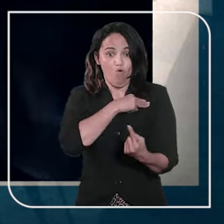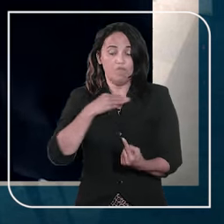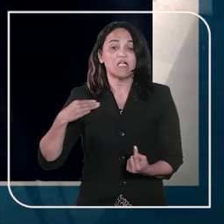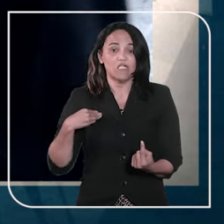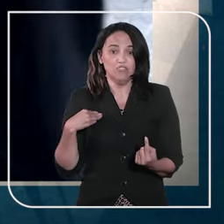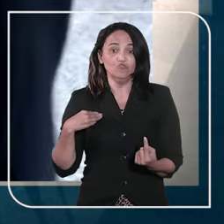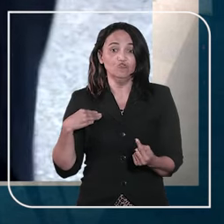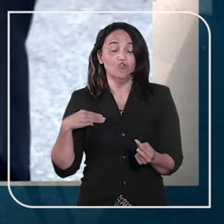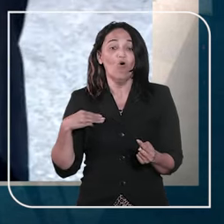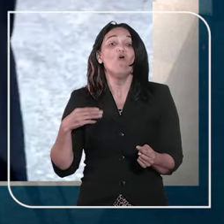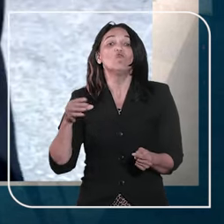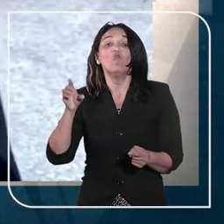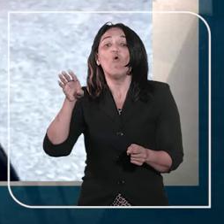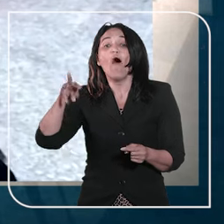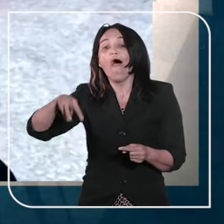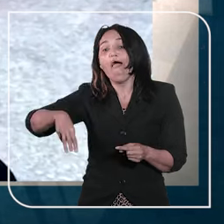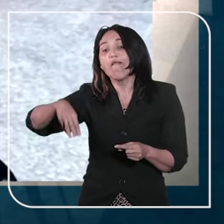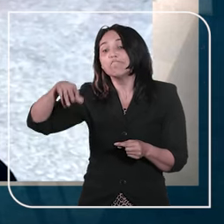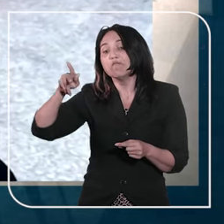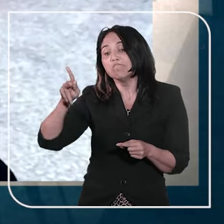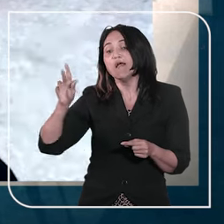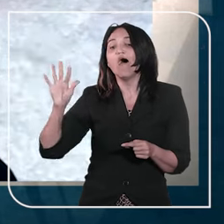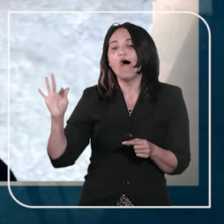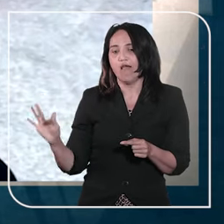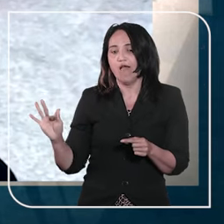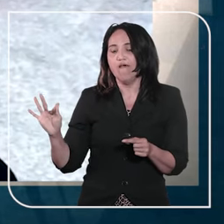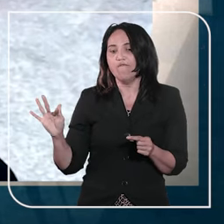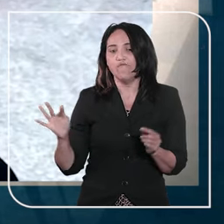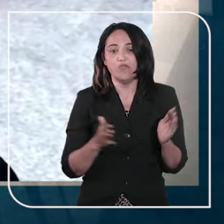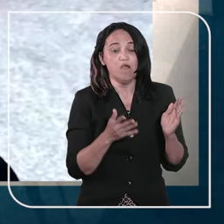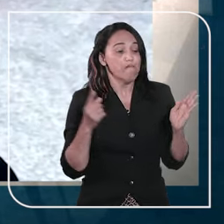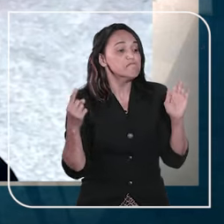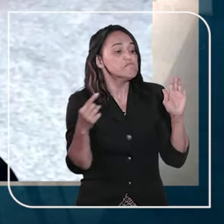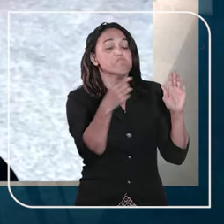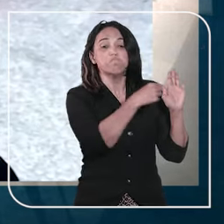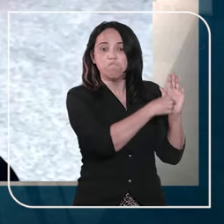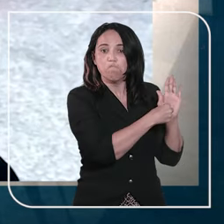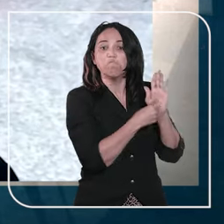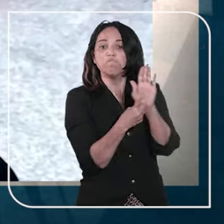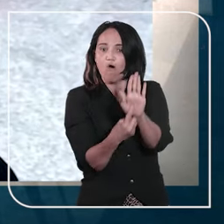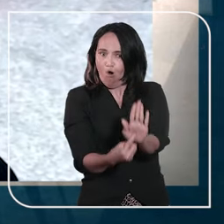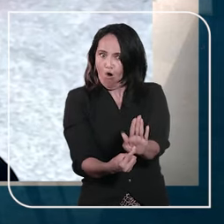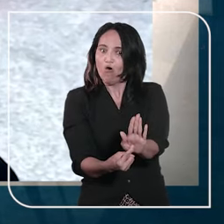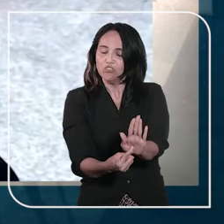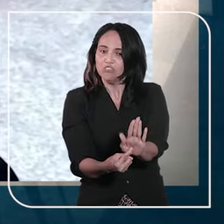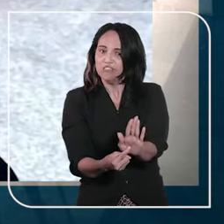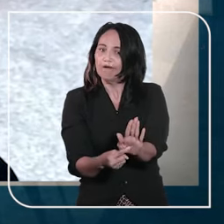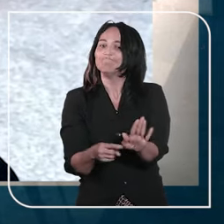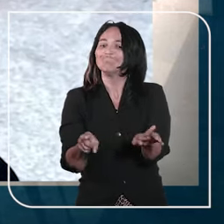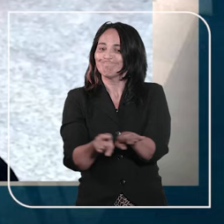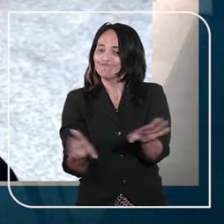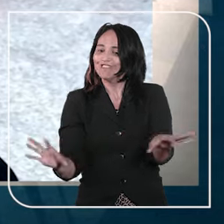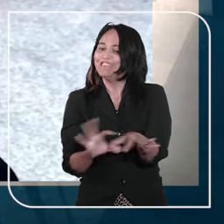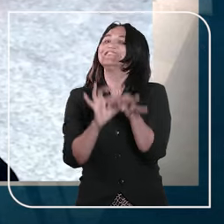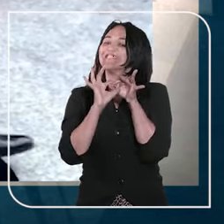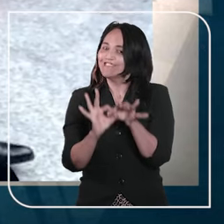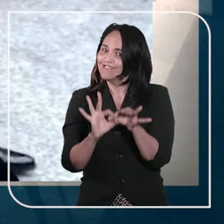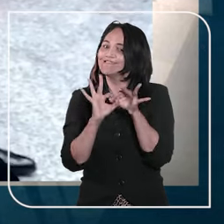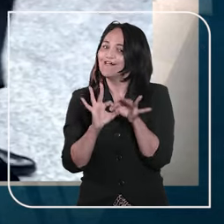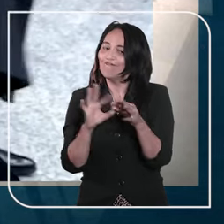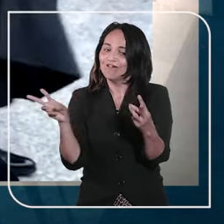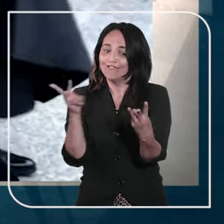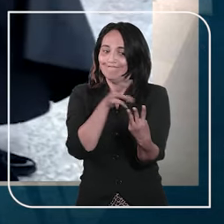do MPF apontam uma ligação estável e permanente entre a desembargadora e os outros dois acusados na